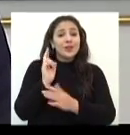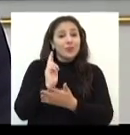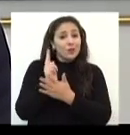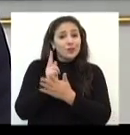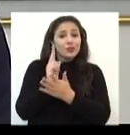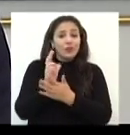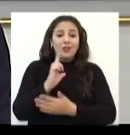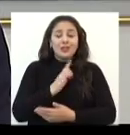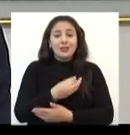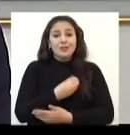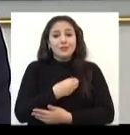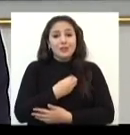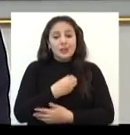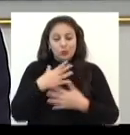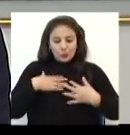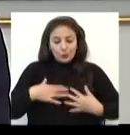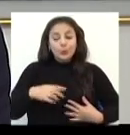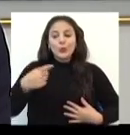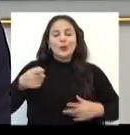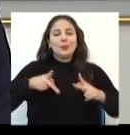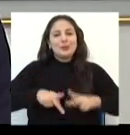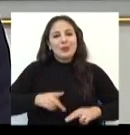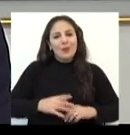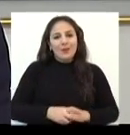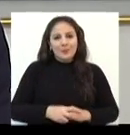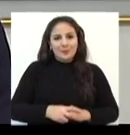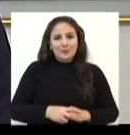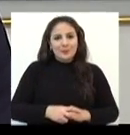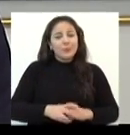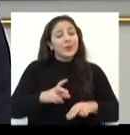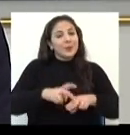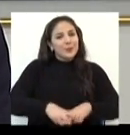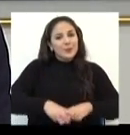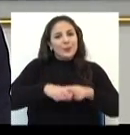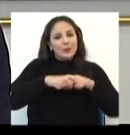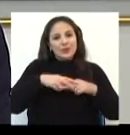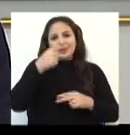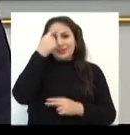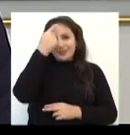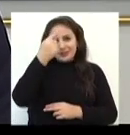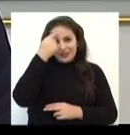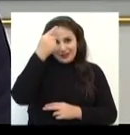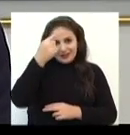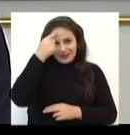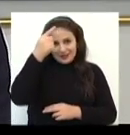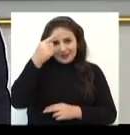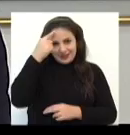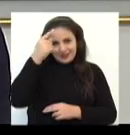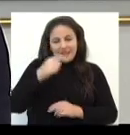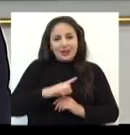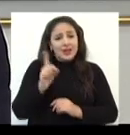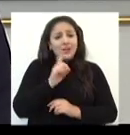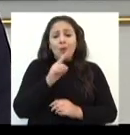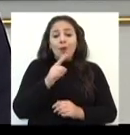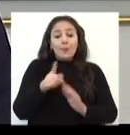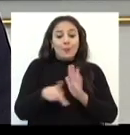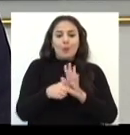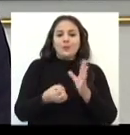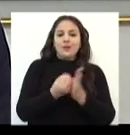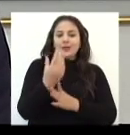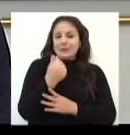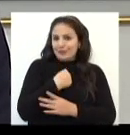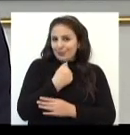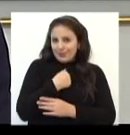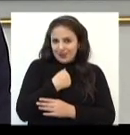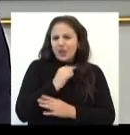existindo no corpo de uma outra pessoa. Então, por isso, a ideia, e que não é criação minha, isso já